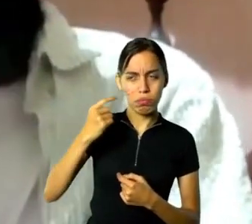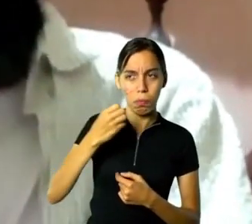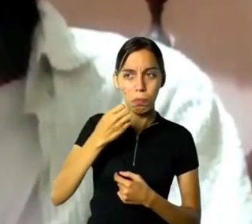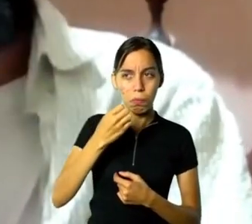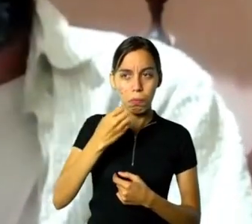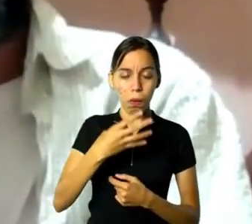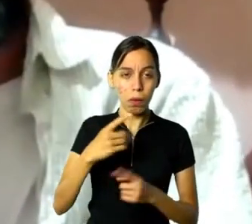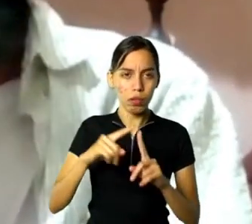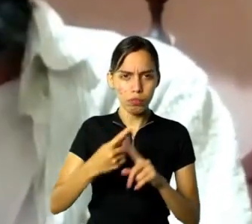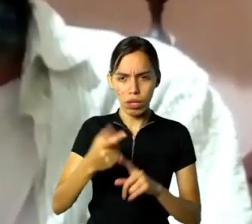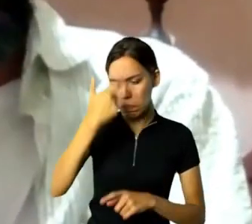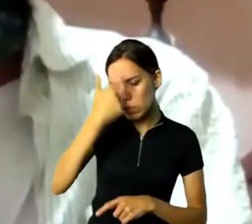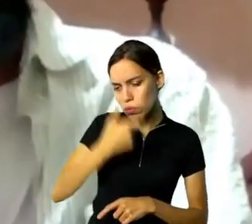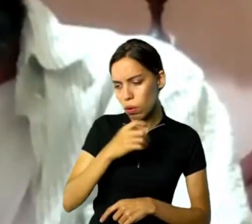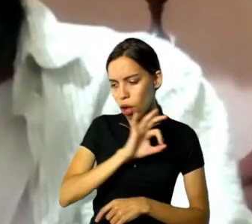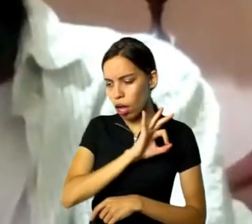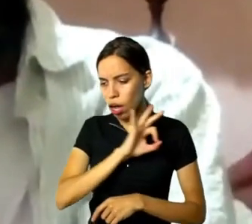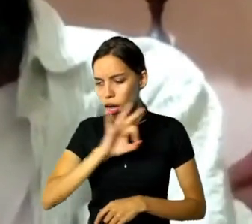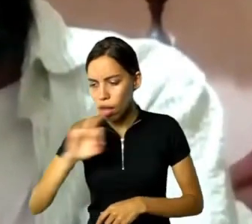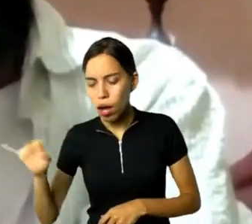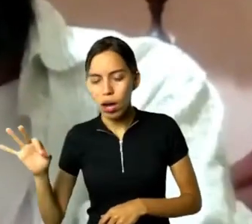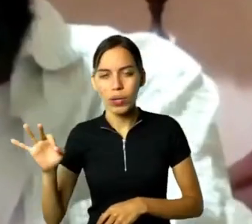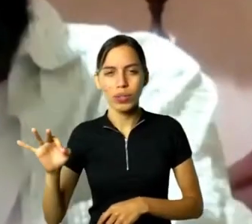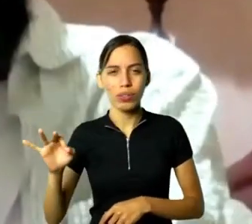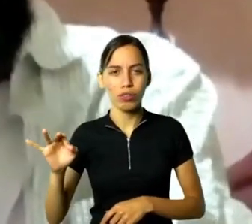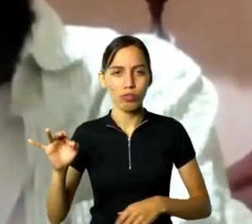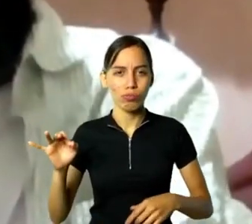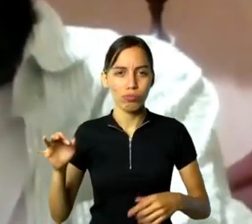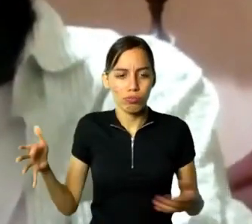era uma pessoa legal, inspiradora, ajudou muita gente,